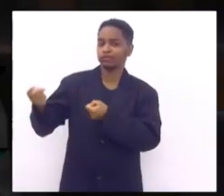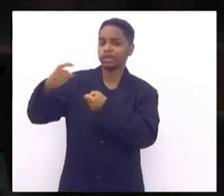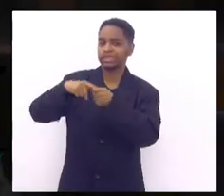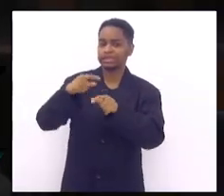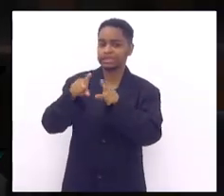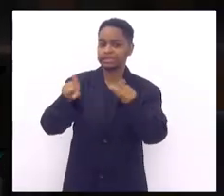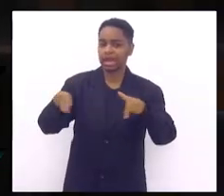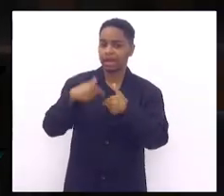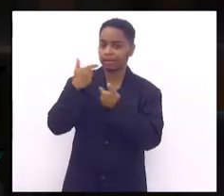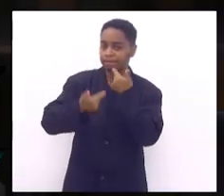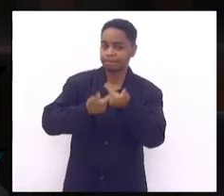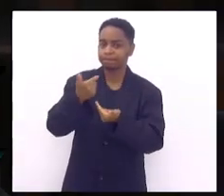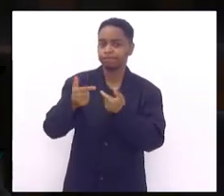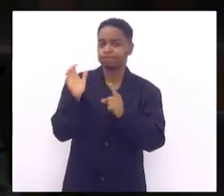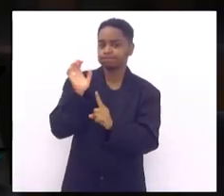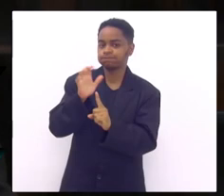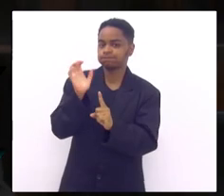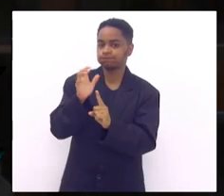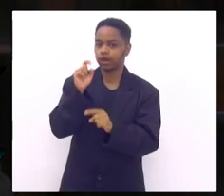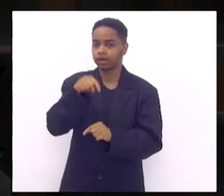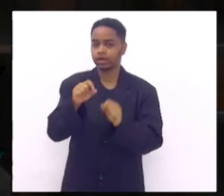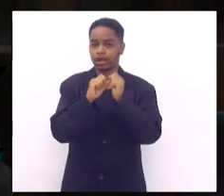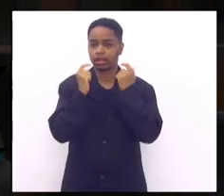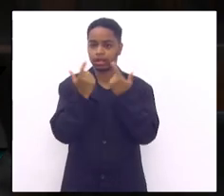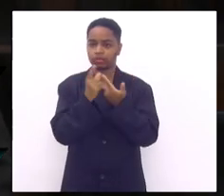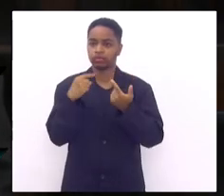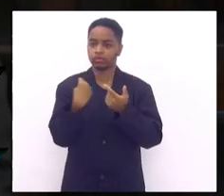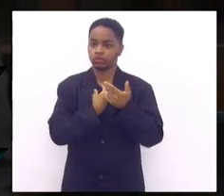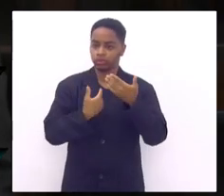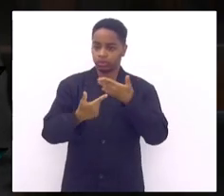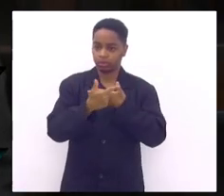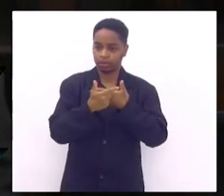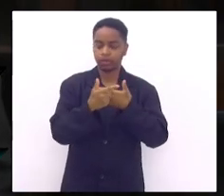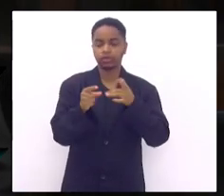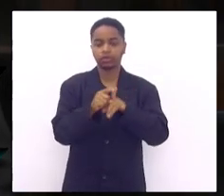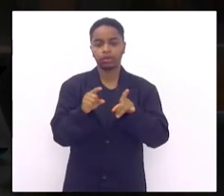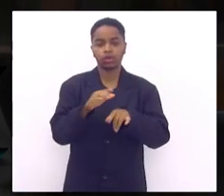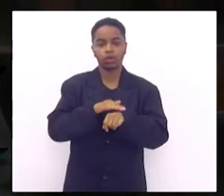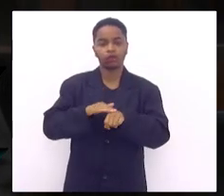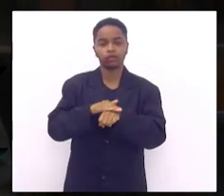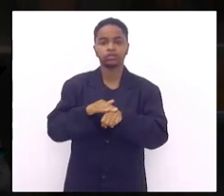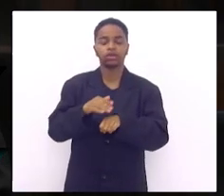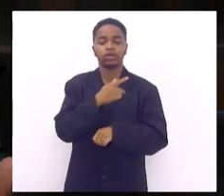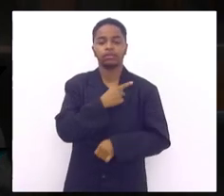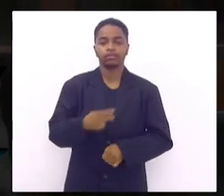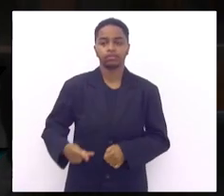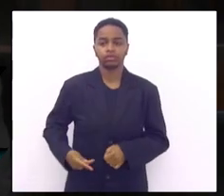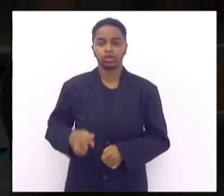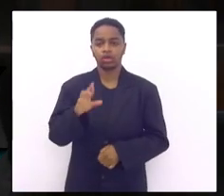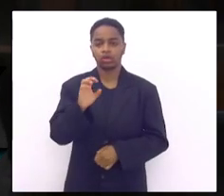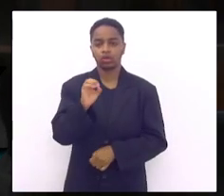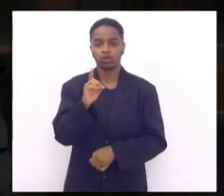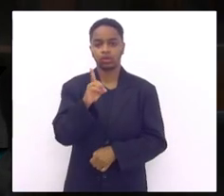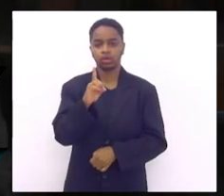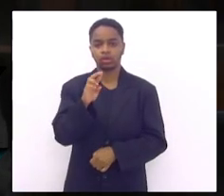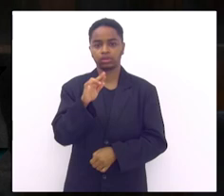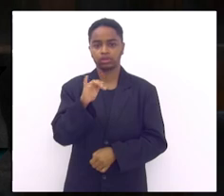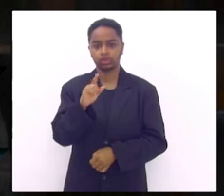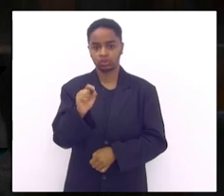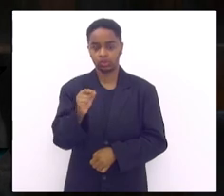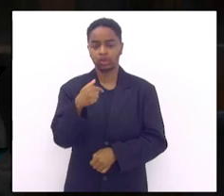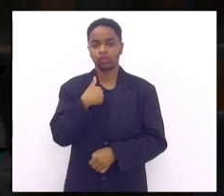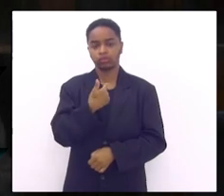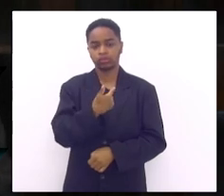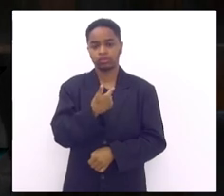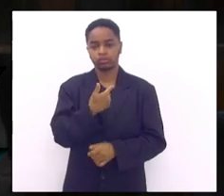vamos que vamos pressionar a casa que é o nosso papel falar com o presidente Rodrigo Bacelar que é um grande amigo que eu tenho